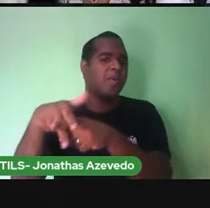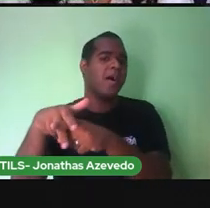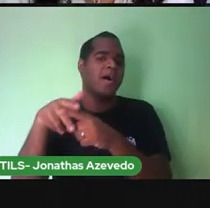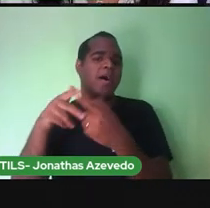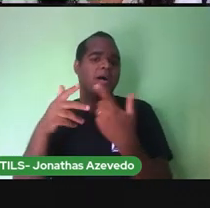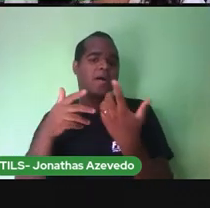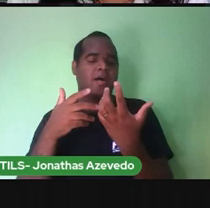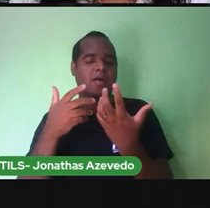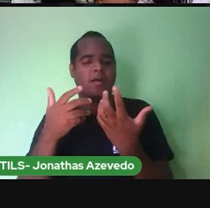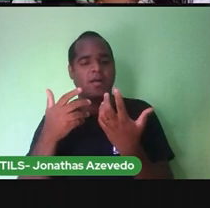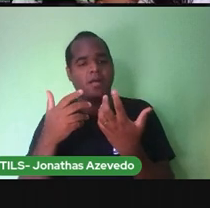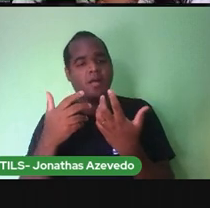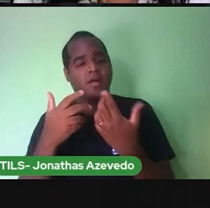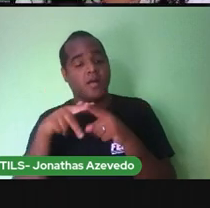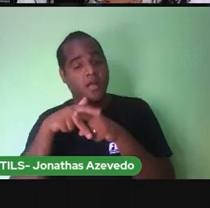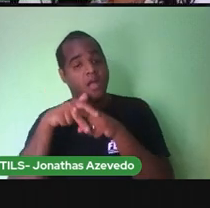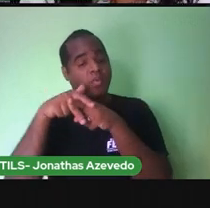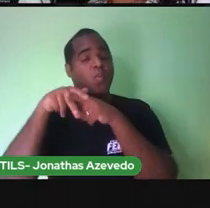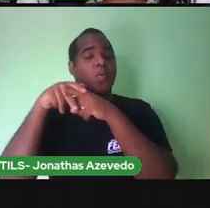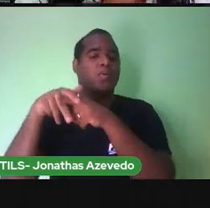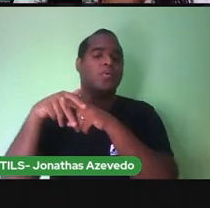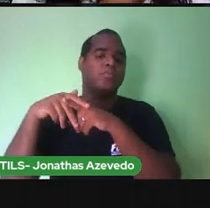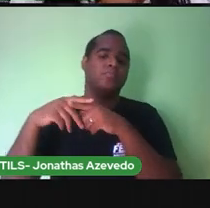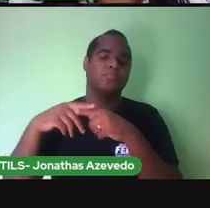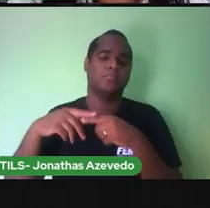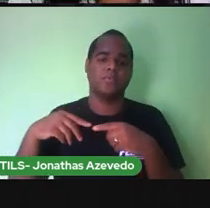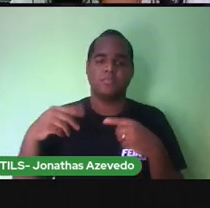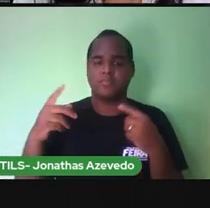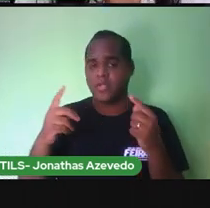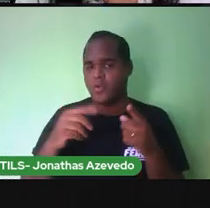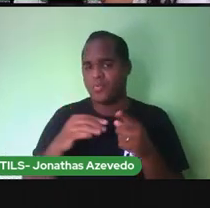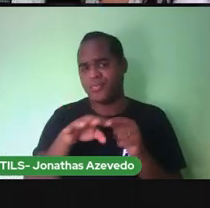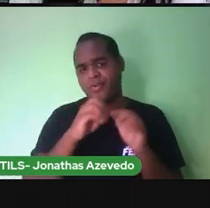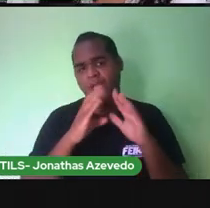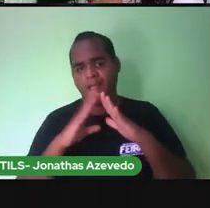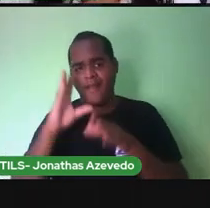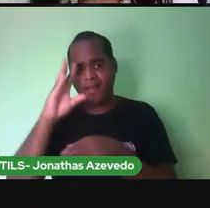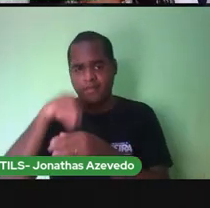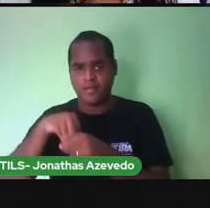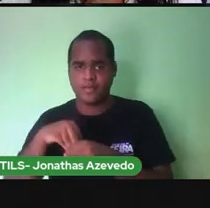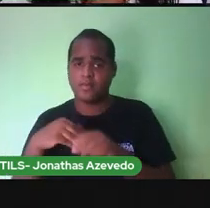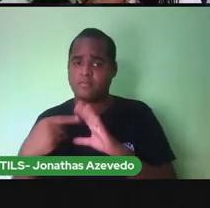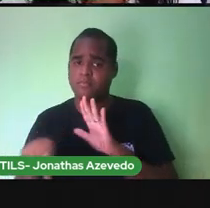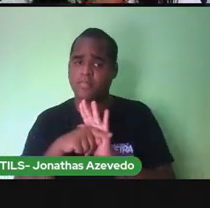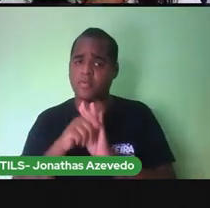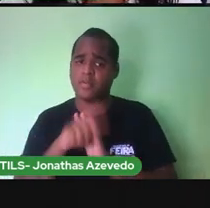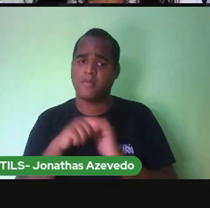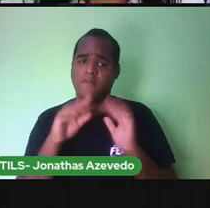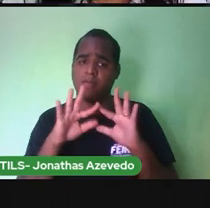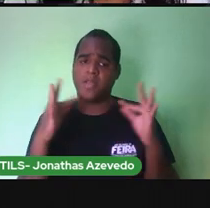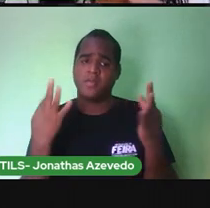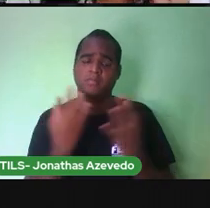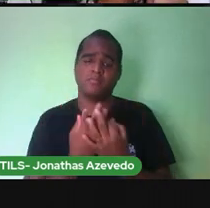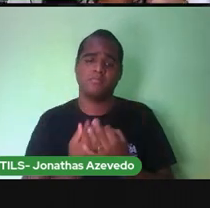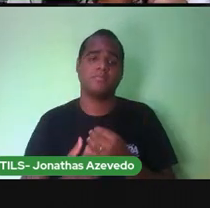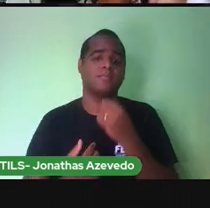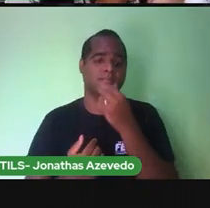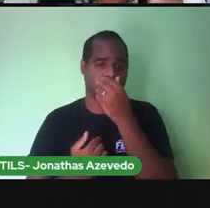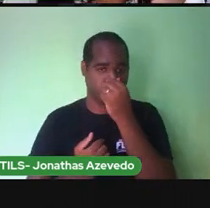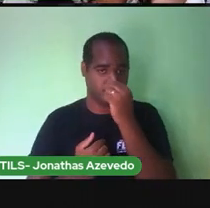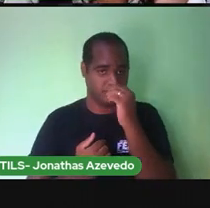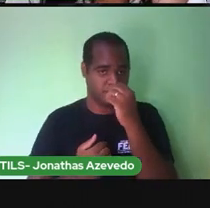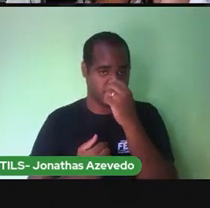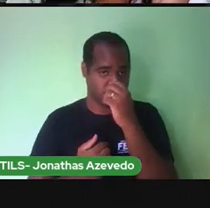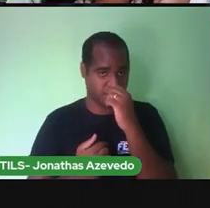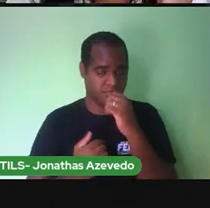domésticos Aqueles que a gente Leva pra morar com a gente Eles ficam fazendo parte Da nossa família E eu